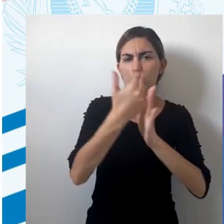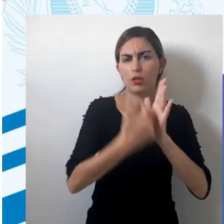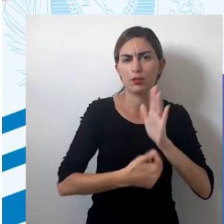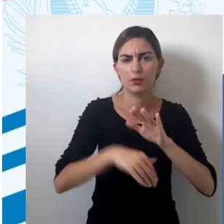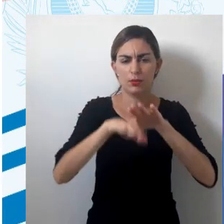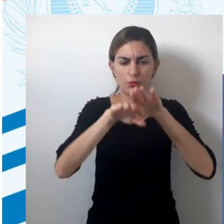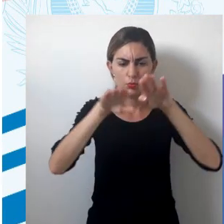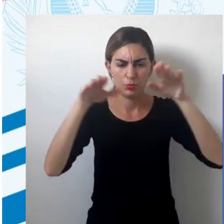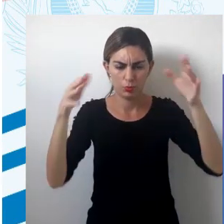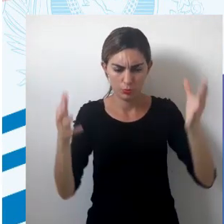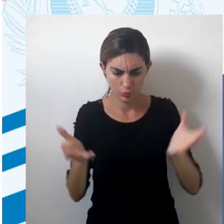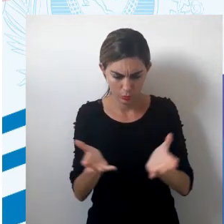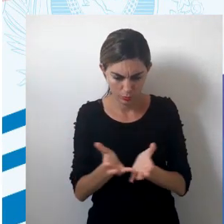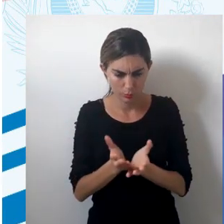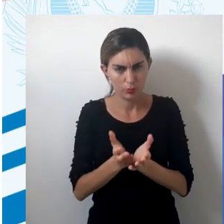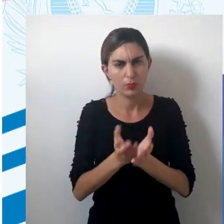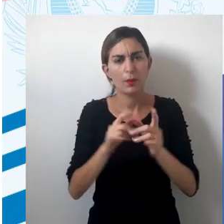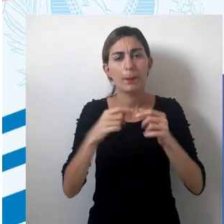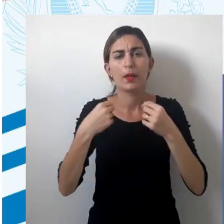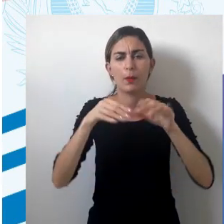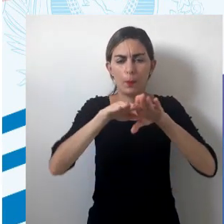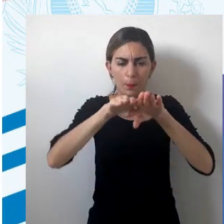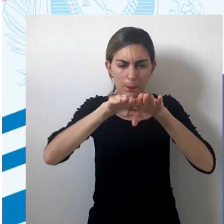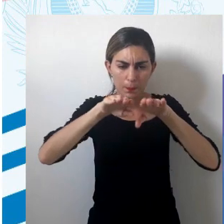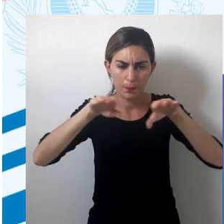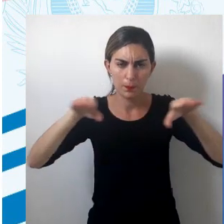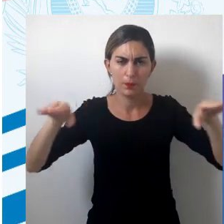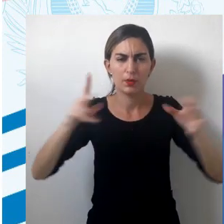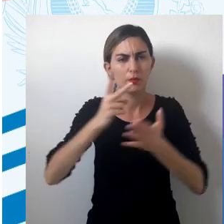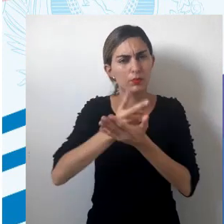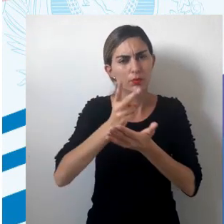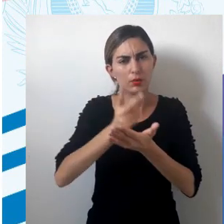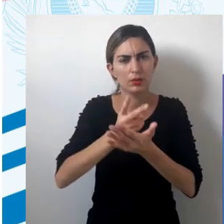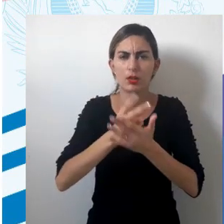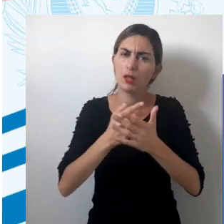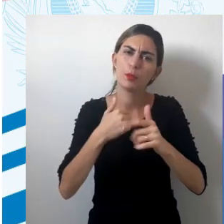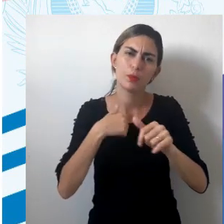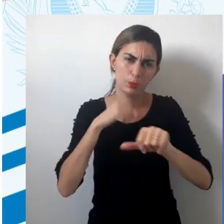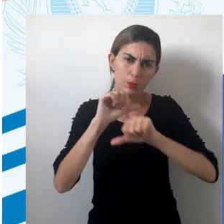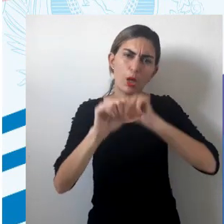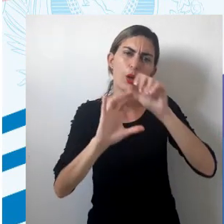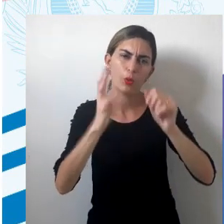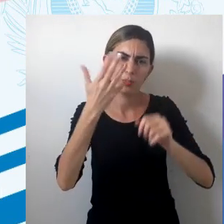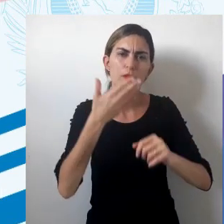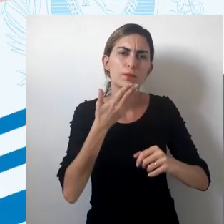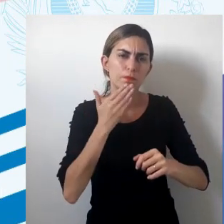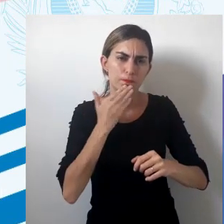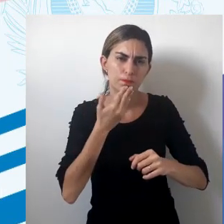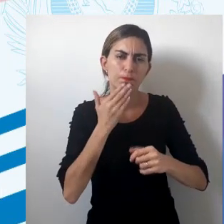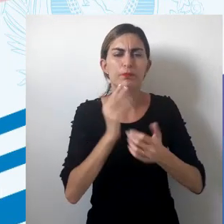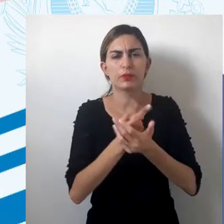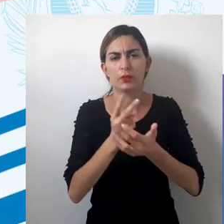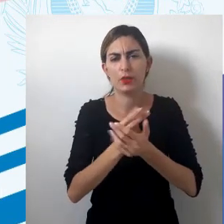da superfície curva da esfera da Terra para um plano, que sempre vai acarretar deformações. Então, desde o momento em que